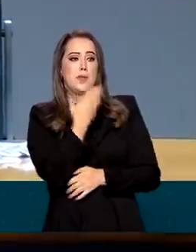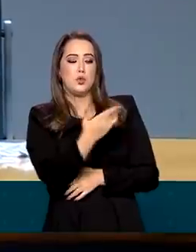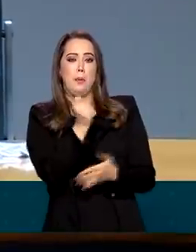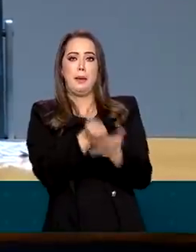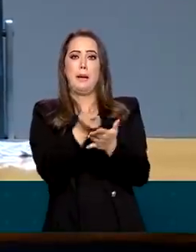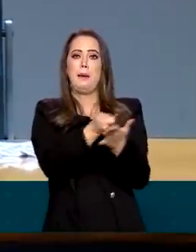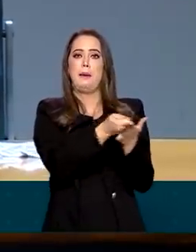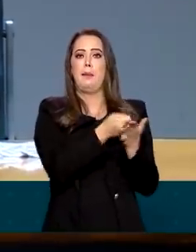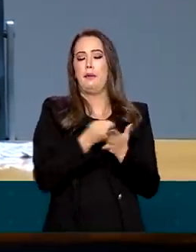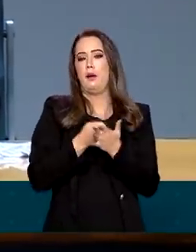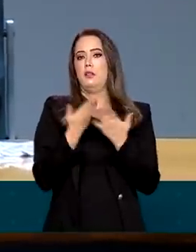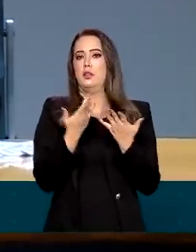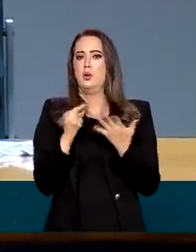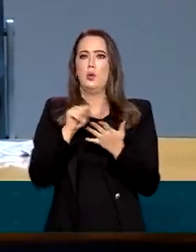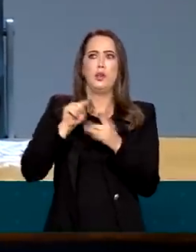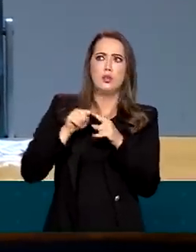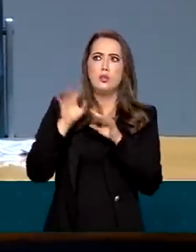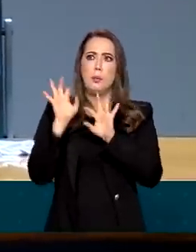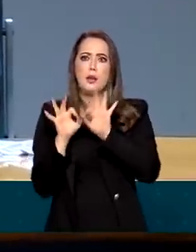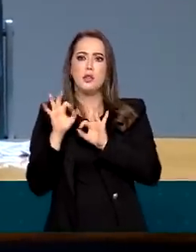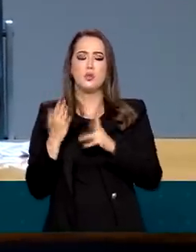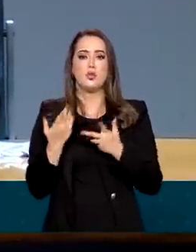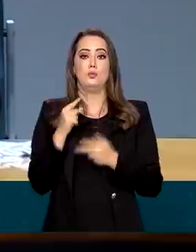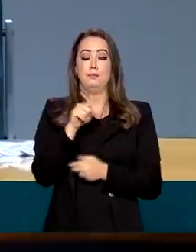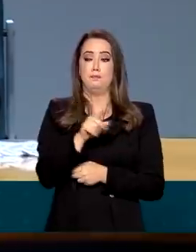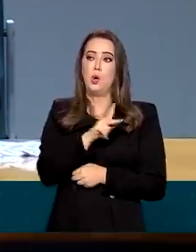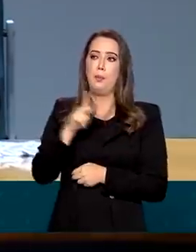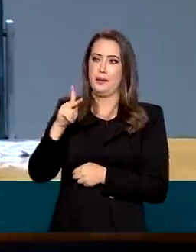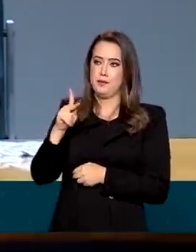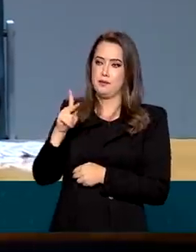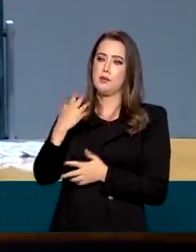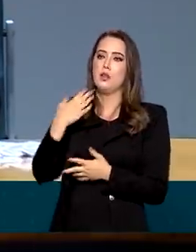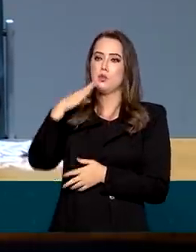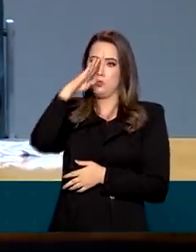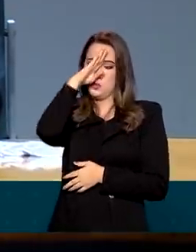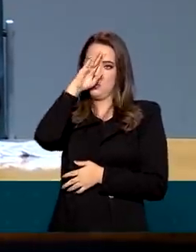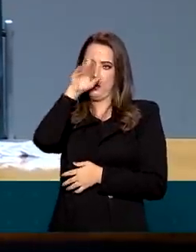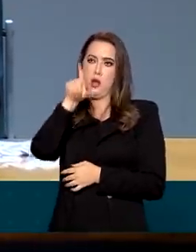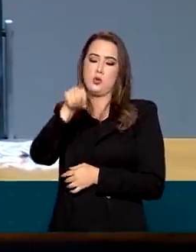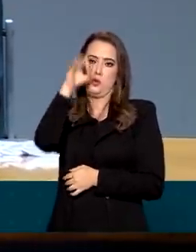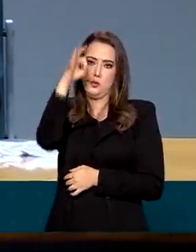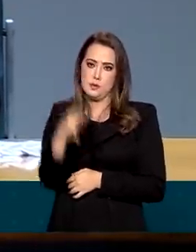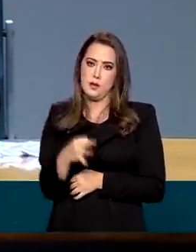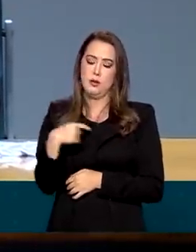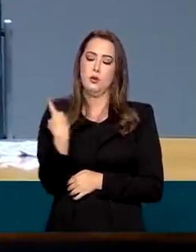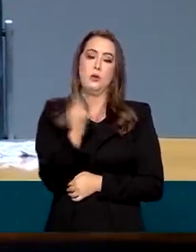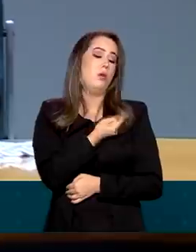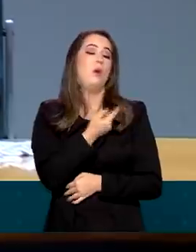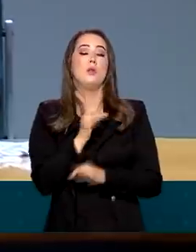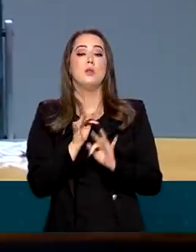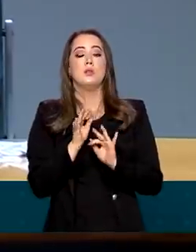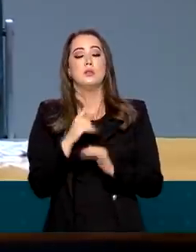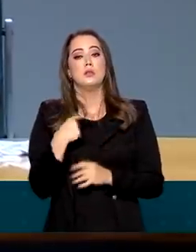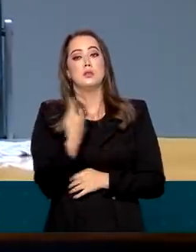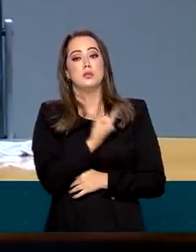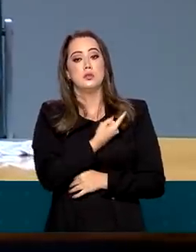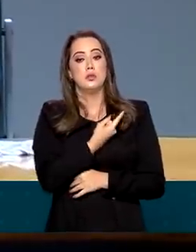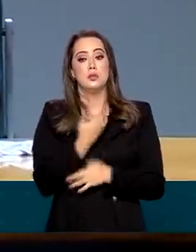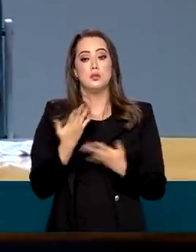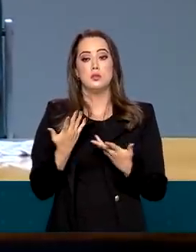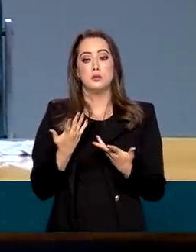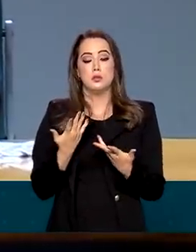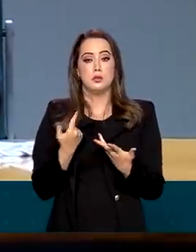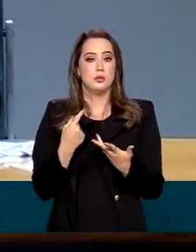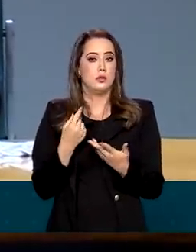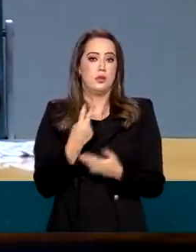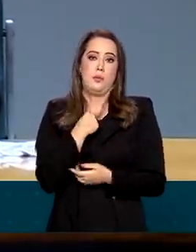estava previsto. Nós temos que tomar uma decisão. O presidente tomou a decisão correta. Nós vamos simplesmente inviabilizar os